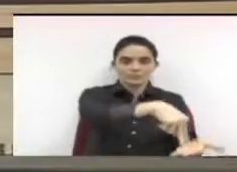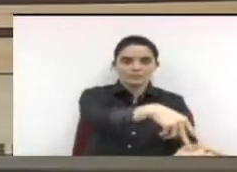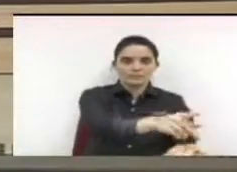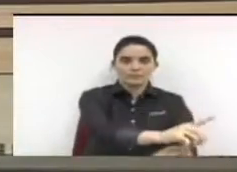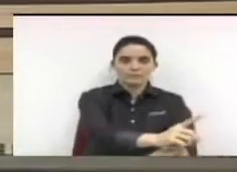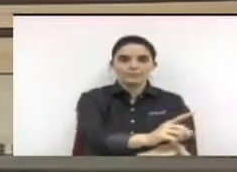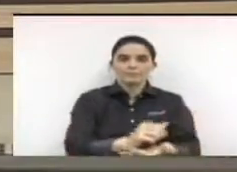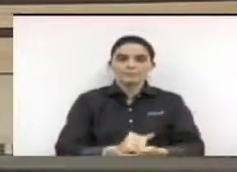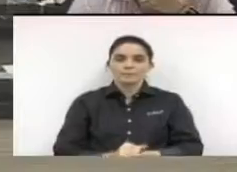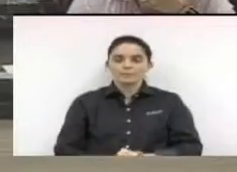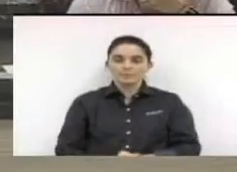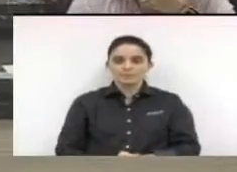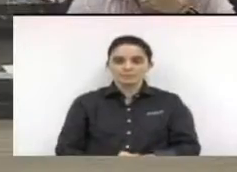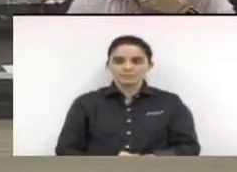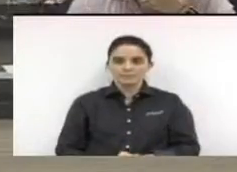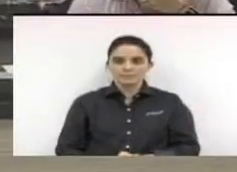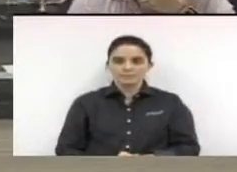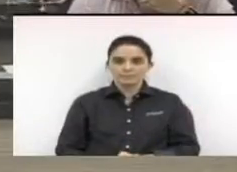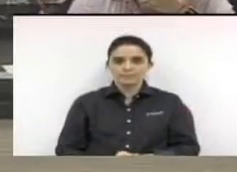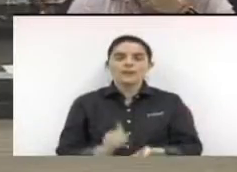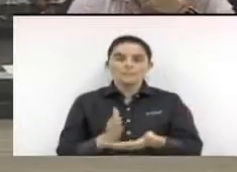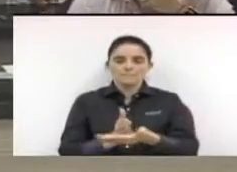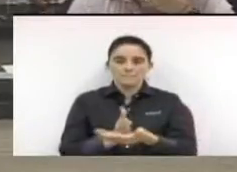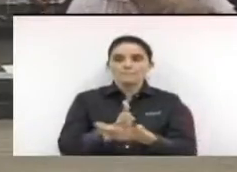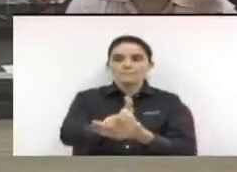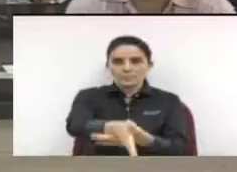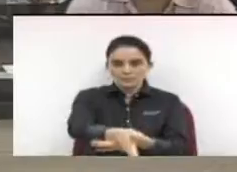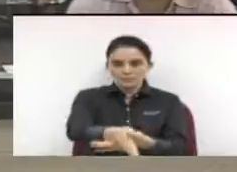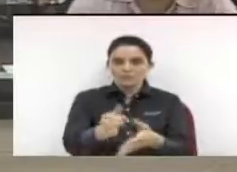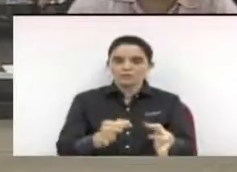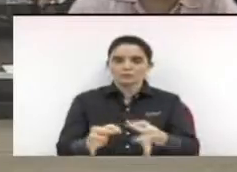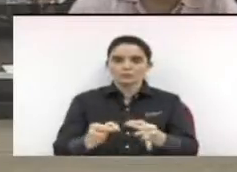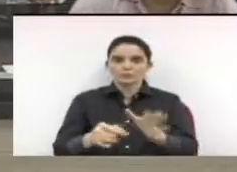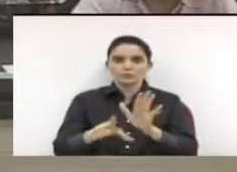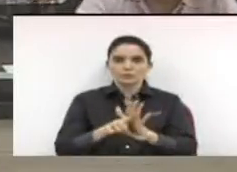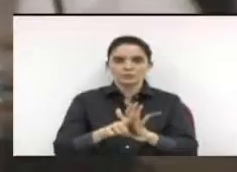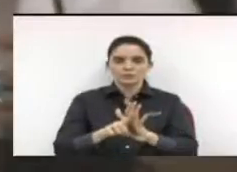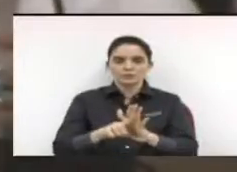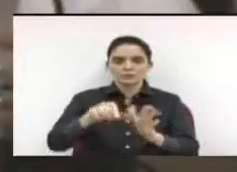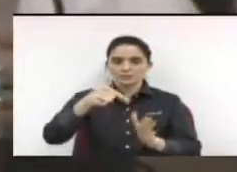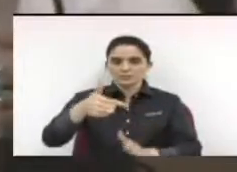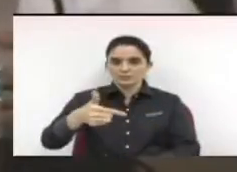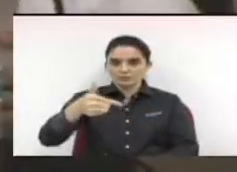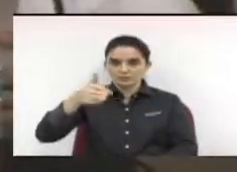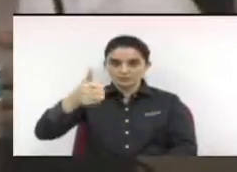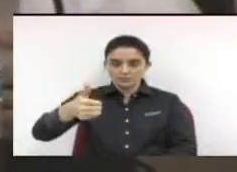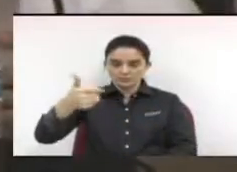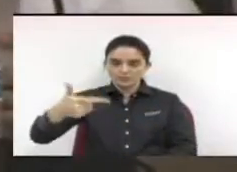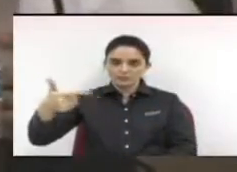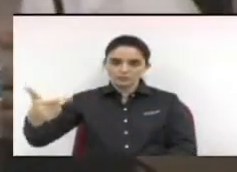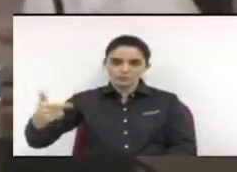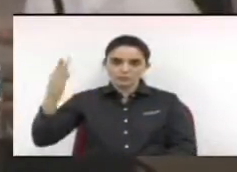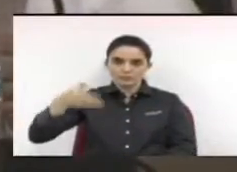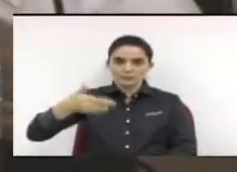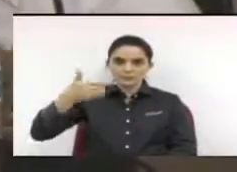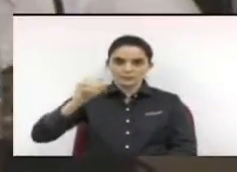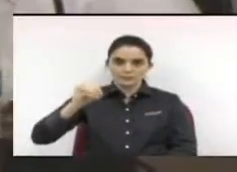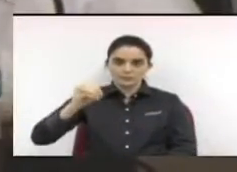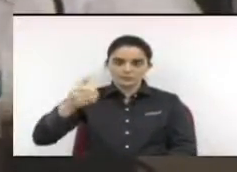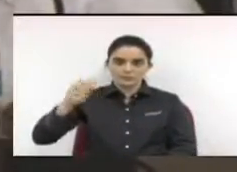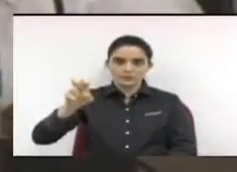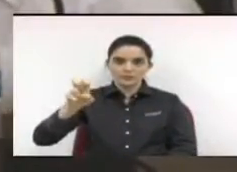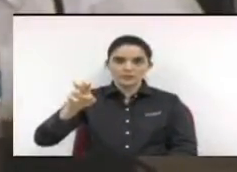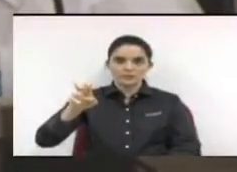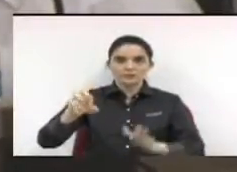rejeitam. Agora sim, está aprovado o projeto de lei número 122, barra 2015, com a emenda